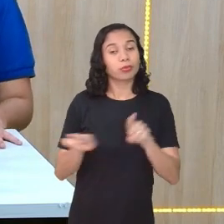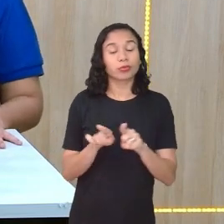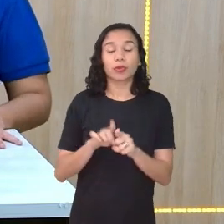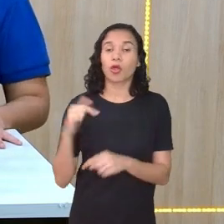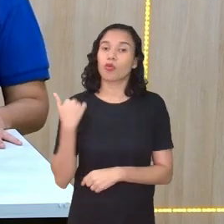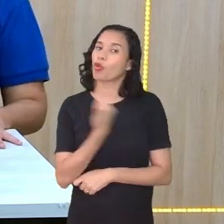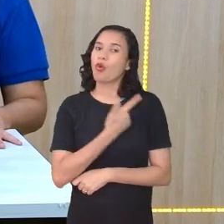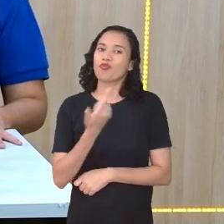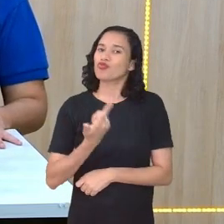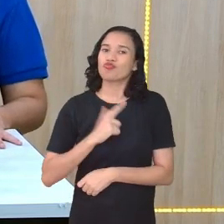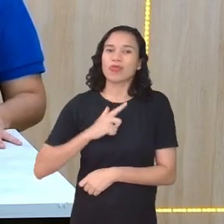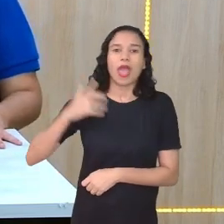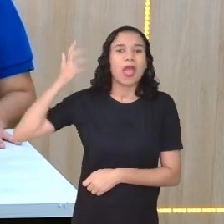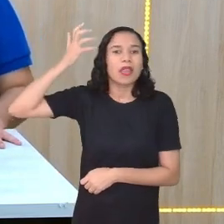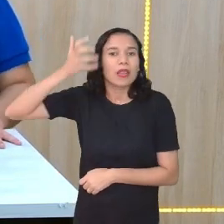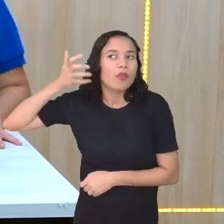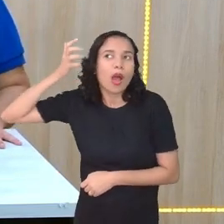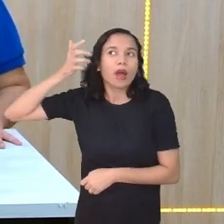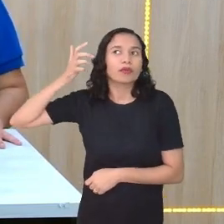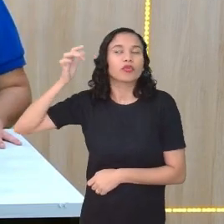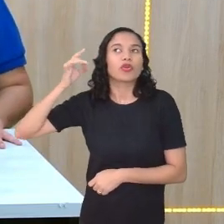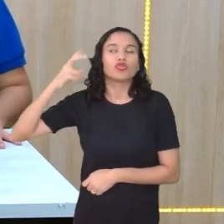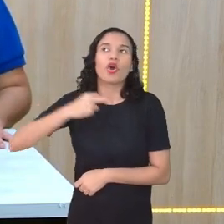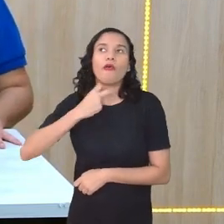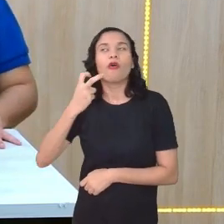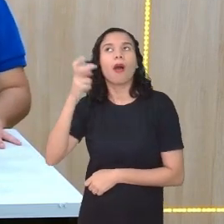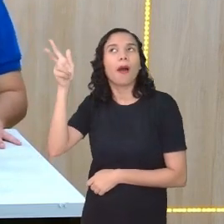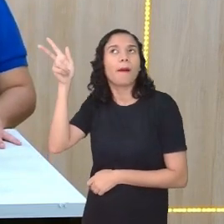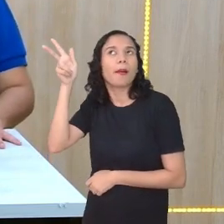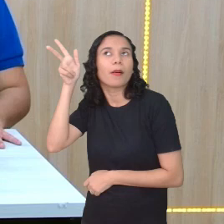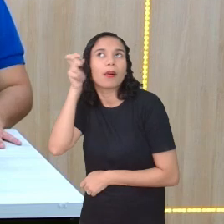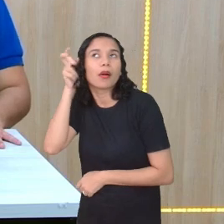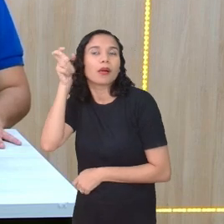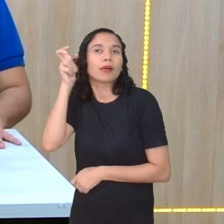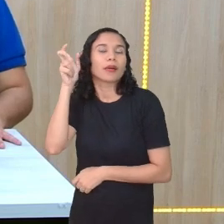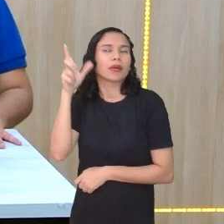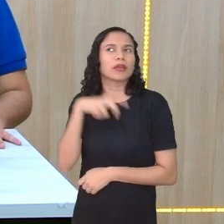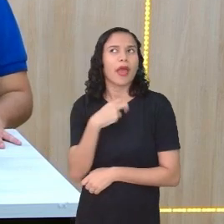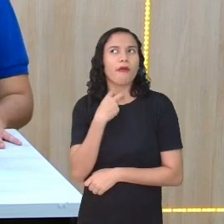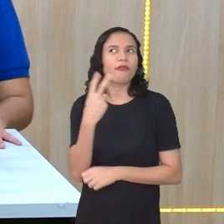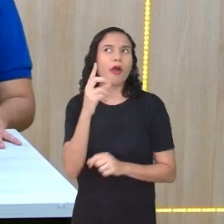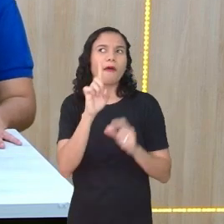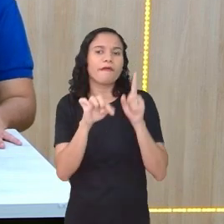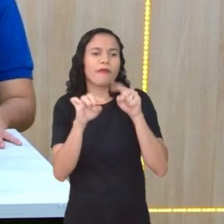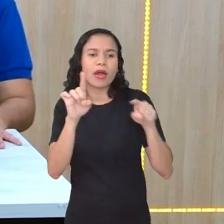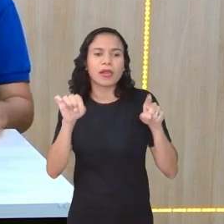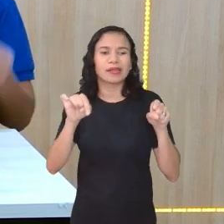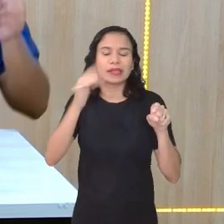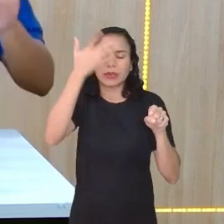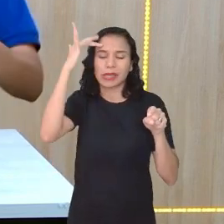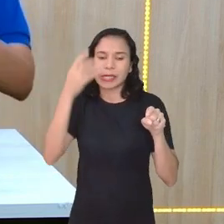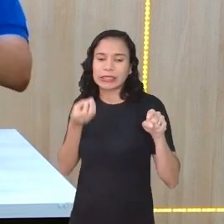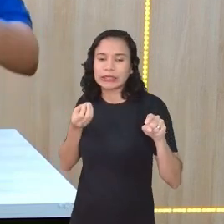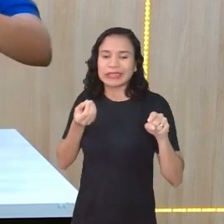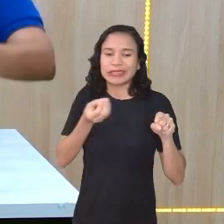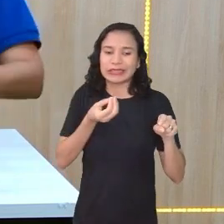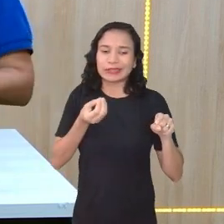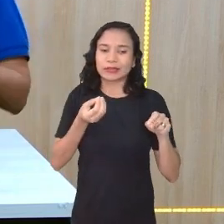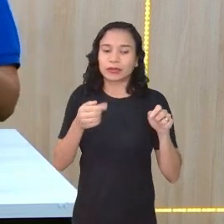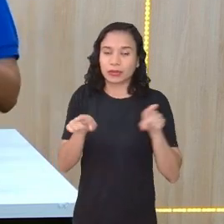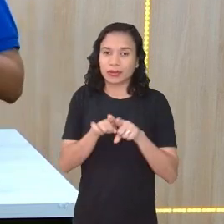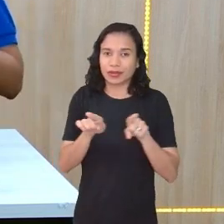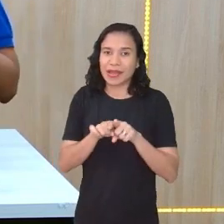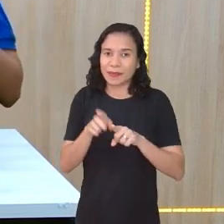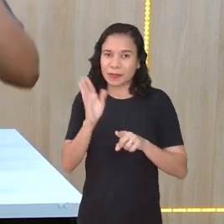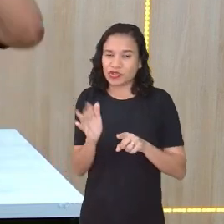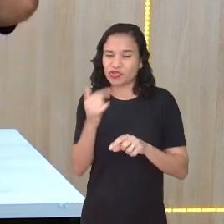a gente não tem no podcast, porque a gente vai ter a voz, né? Você vai ter o tom de voz, as hesitações, os viciozinhos,